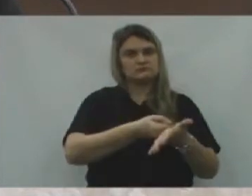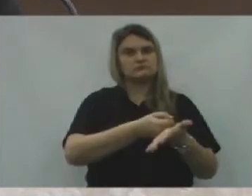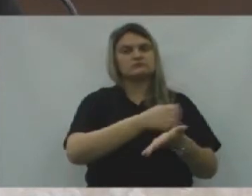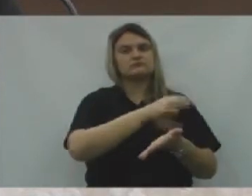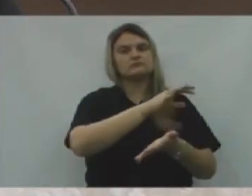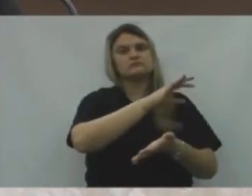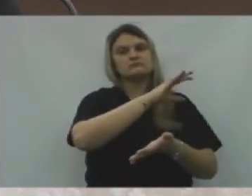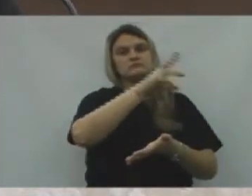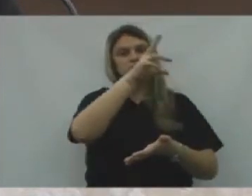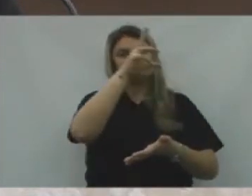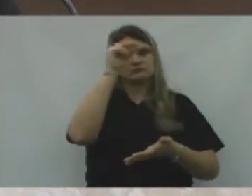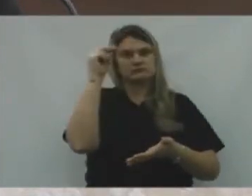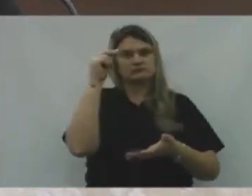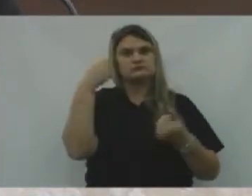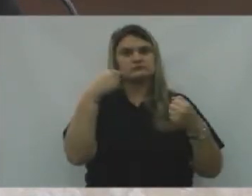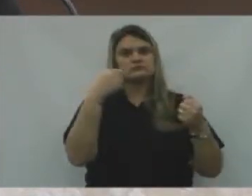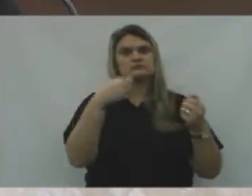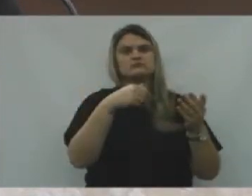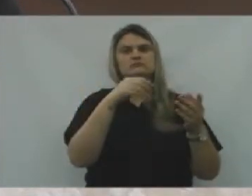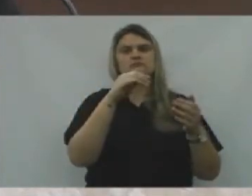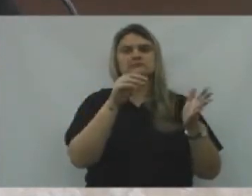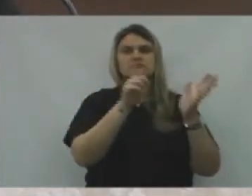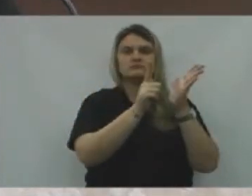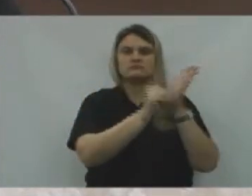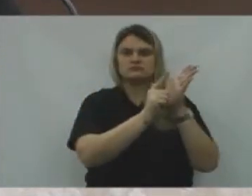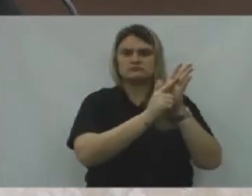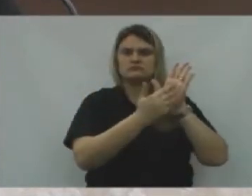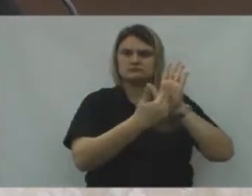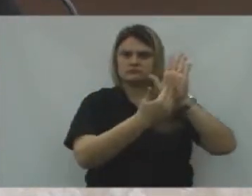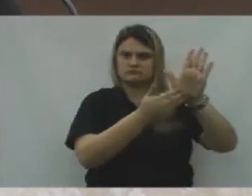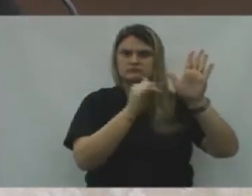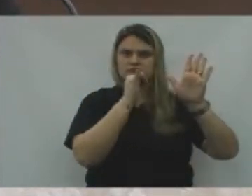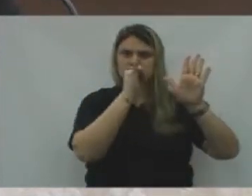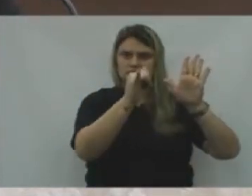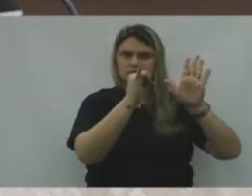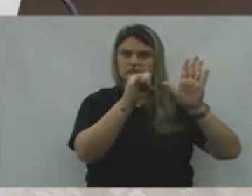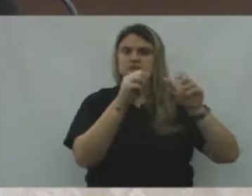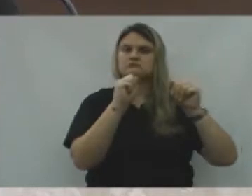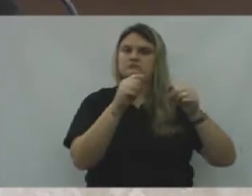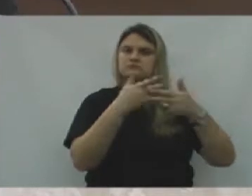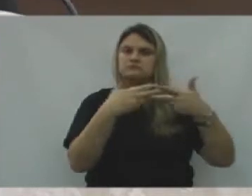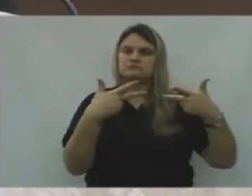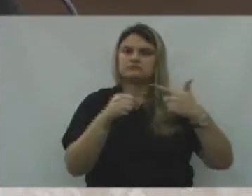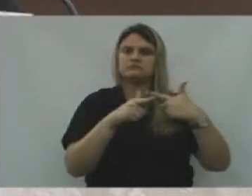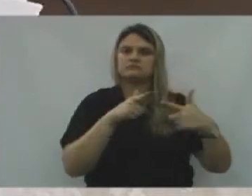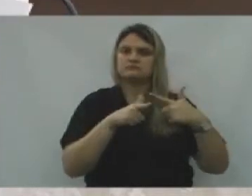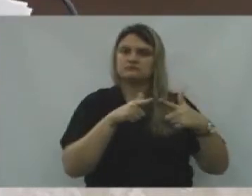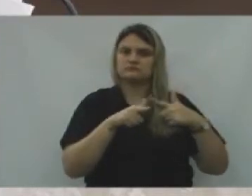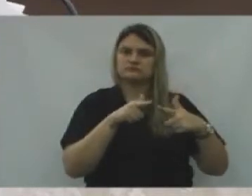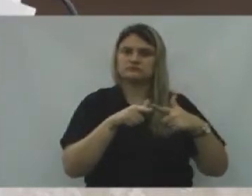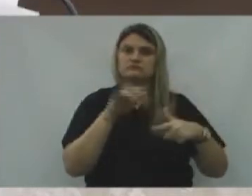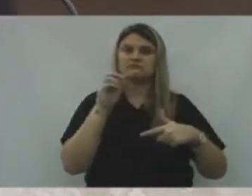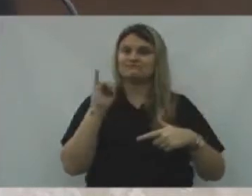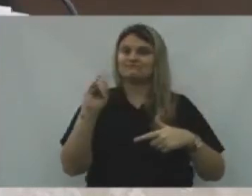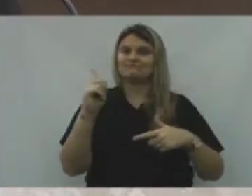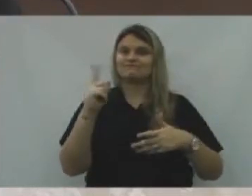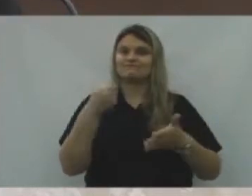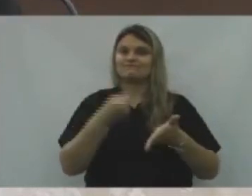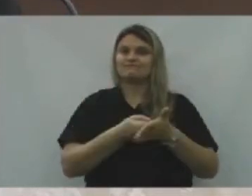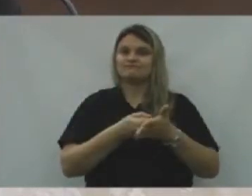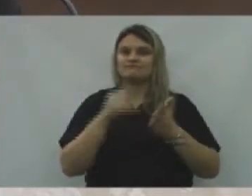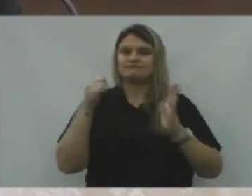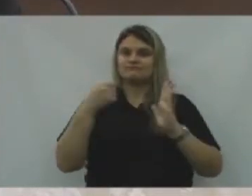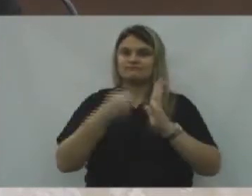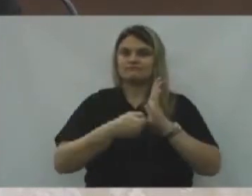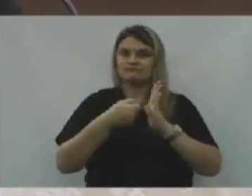municipal A notificar a pessoa, E até a mover Uma ação de cobrança